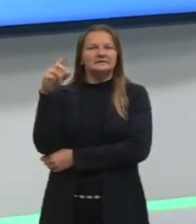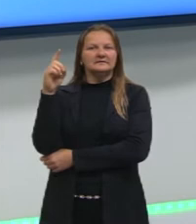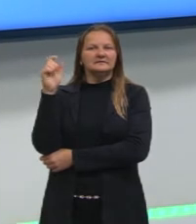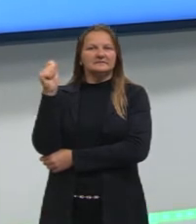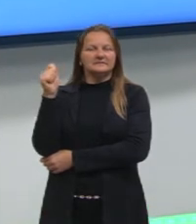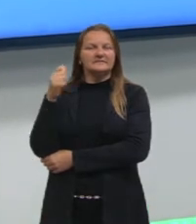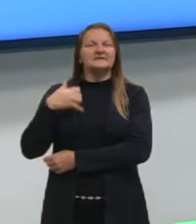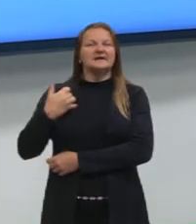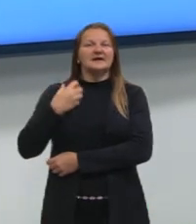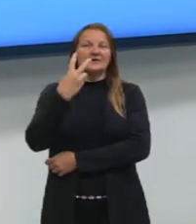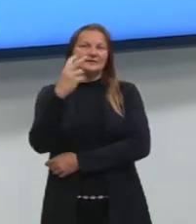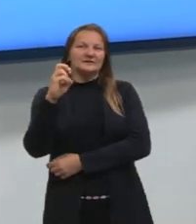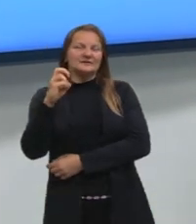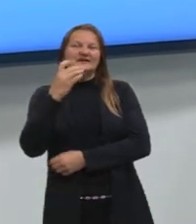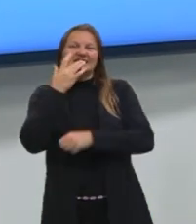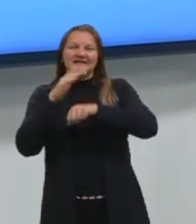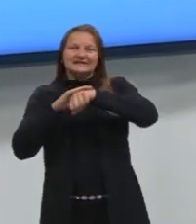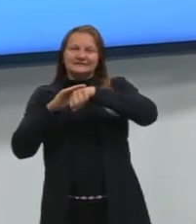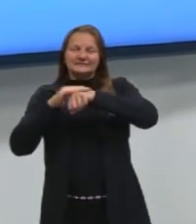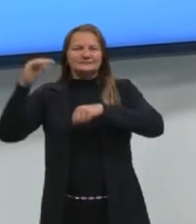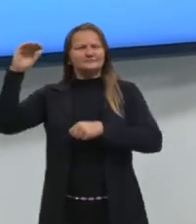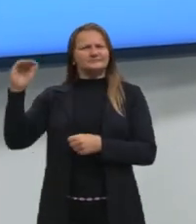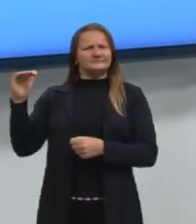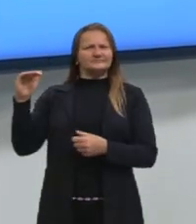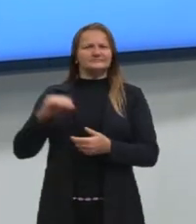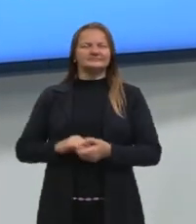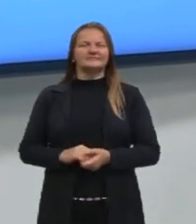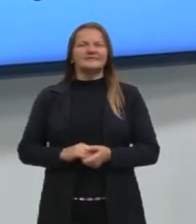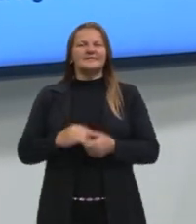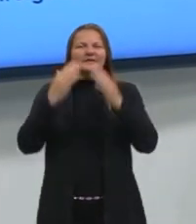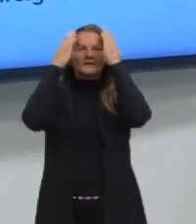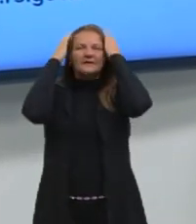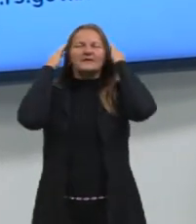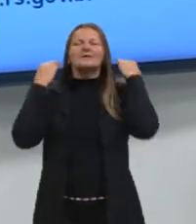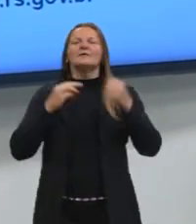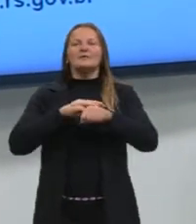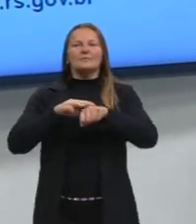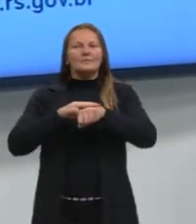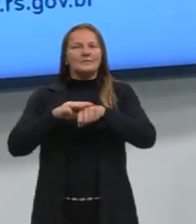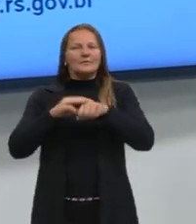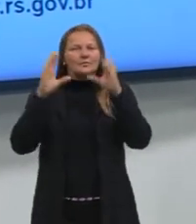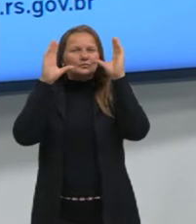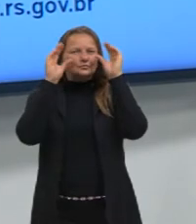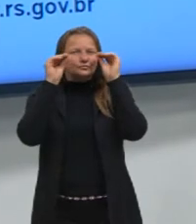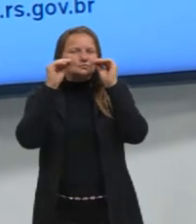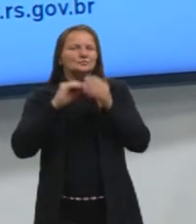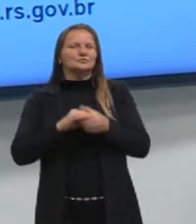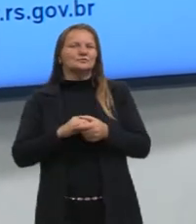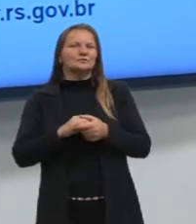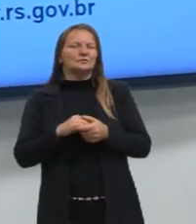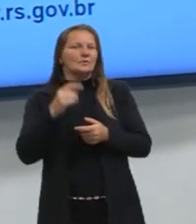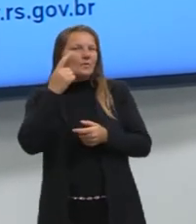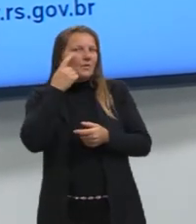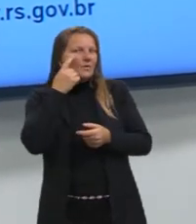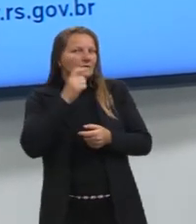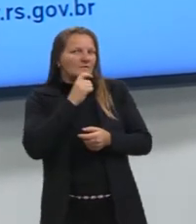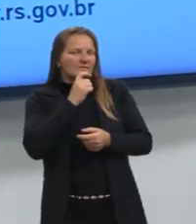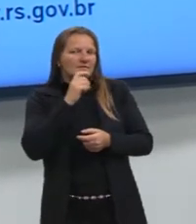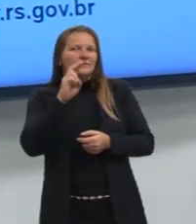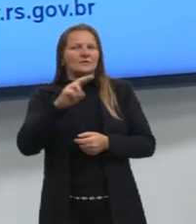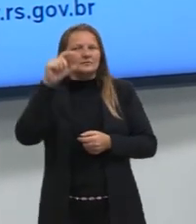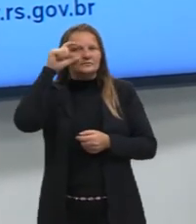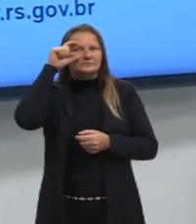anos, sou branca, de baixa estatura, cabelos castanhos escuros, olhos verdes, uso